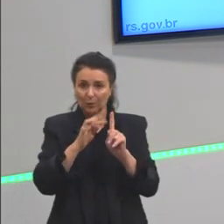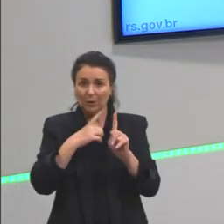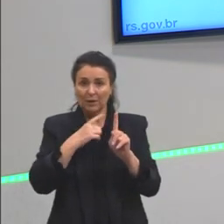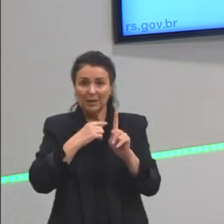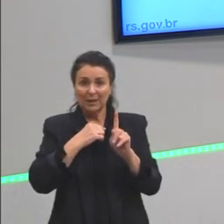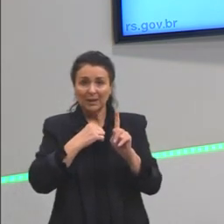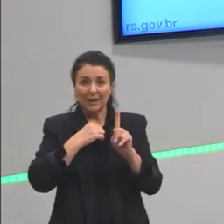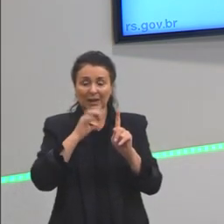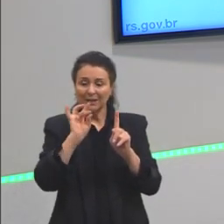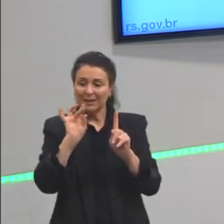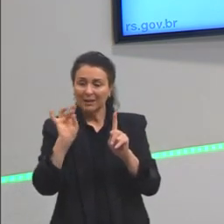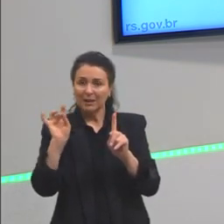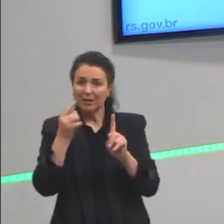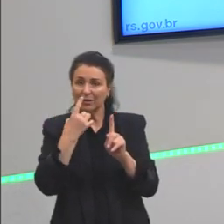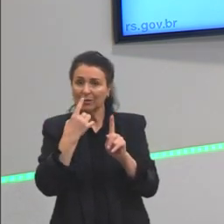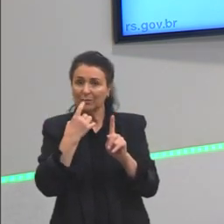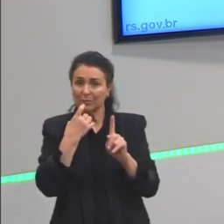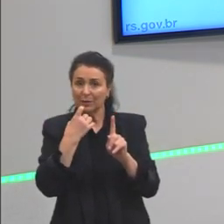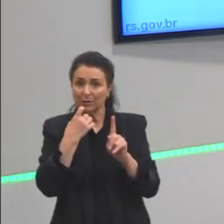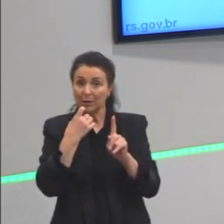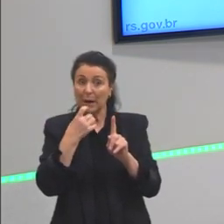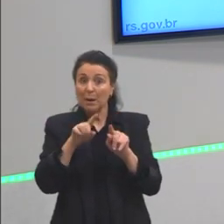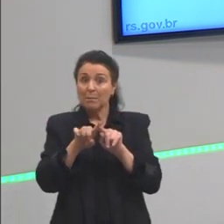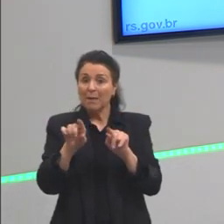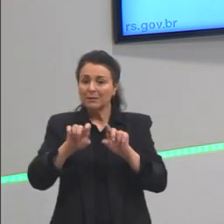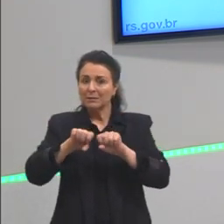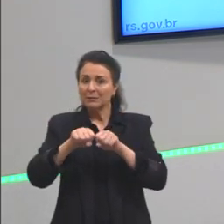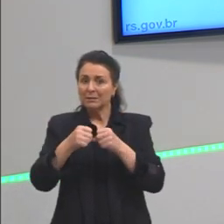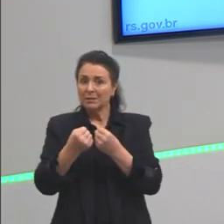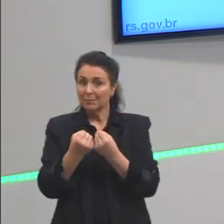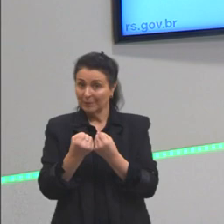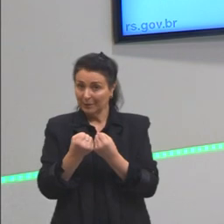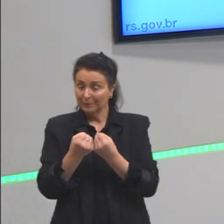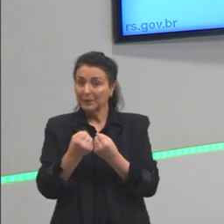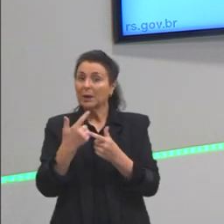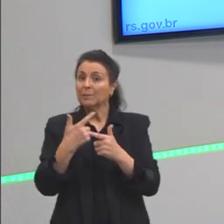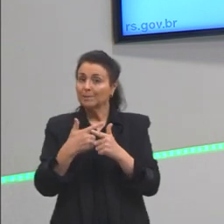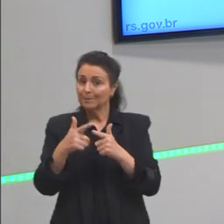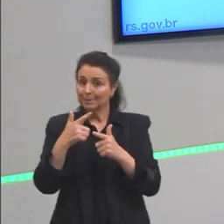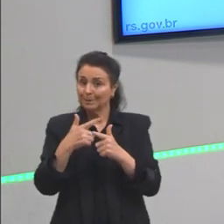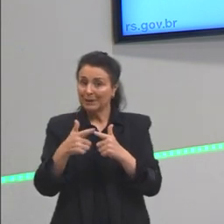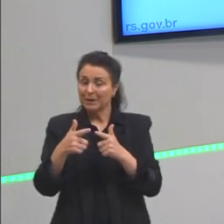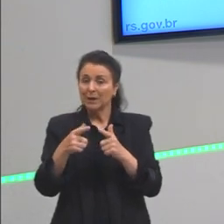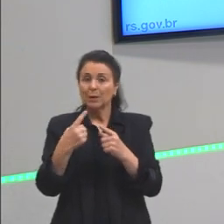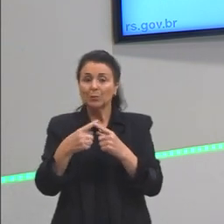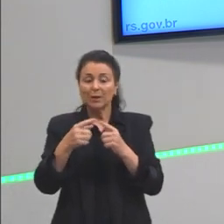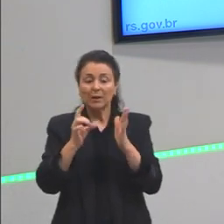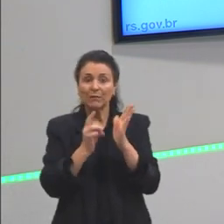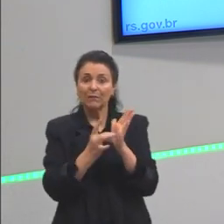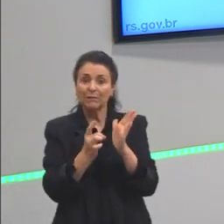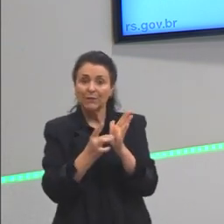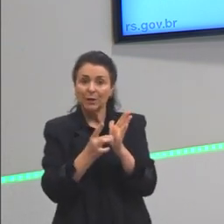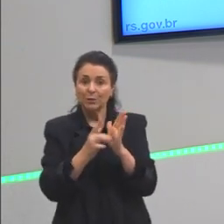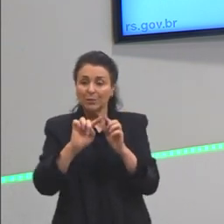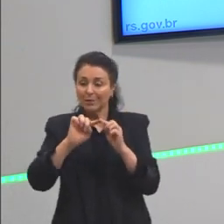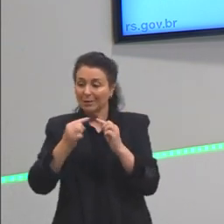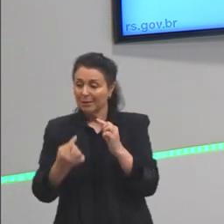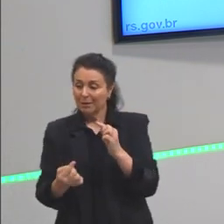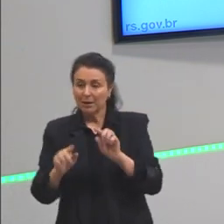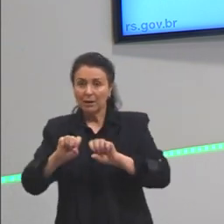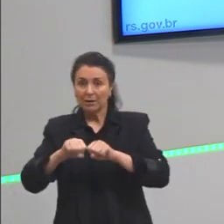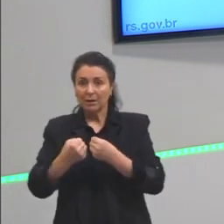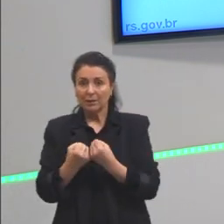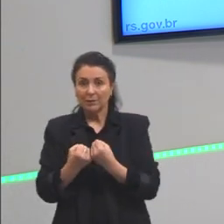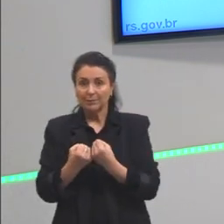dele é quando a gente quebra o termômetro, porque ele é de vidro. Então, é muito fácil a gente deixar cair no chão e ele quebrar. E quem já, talvez,